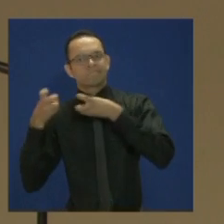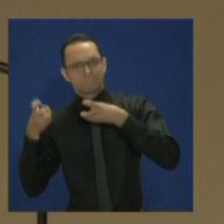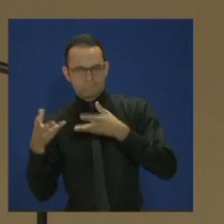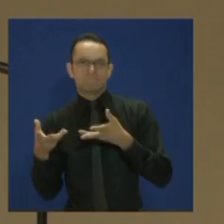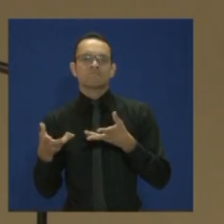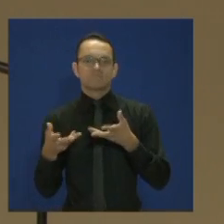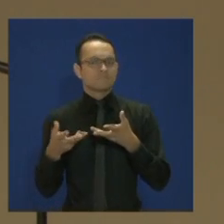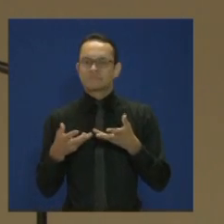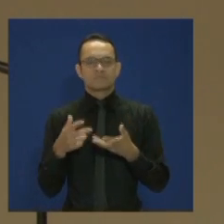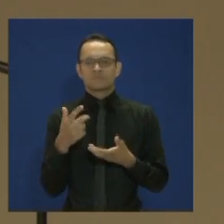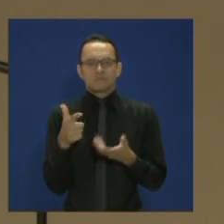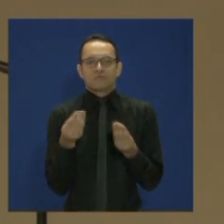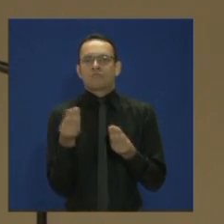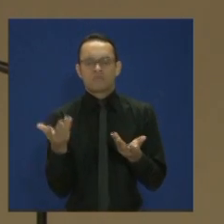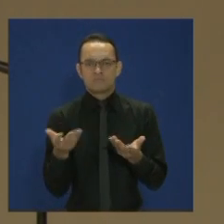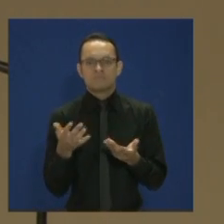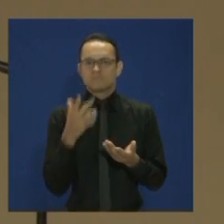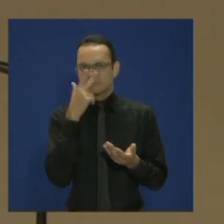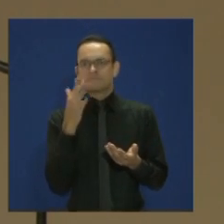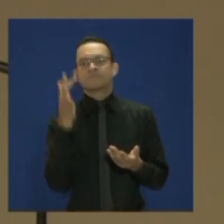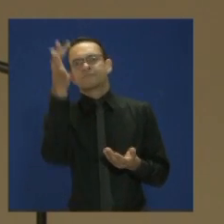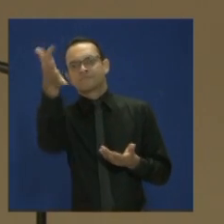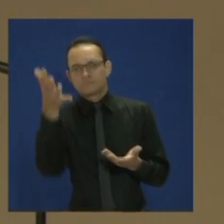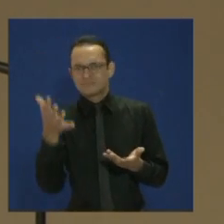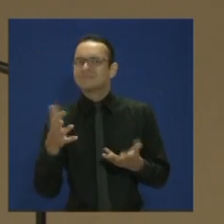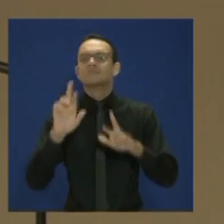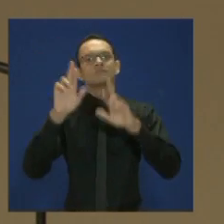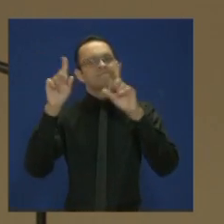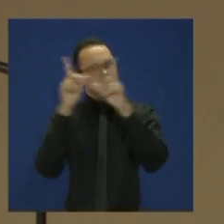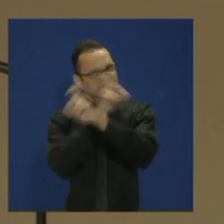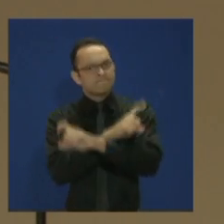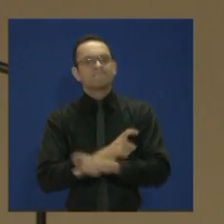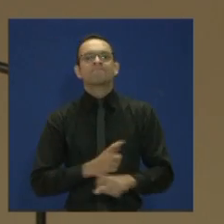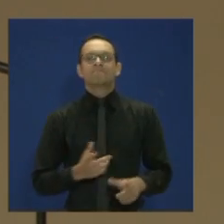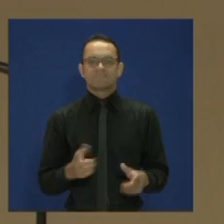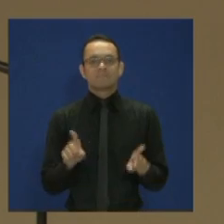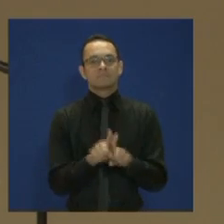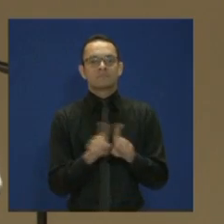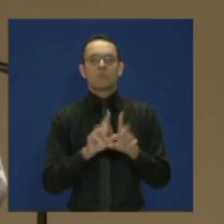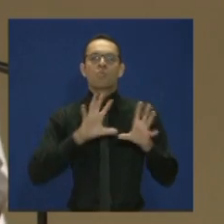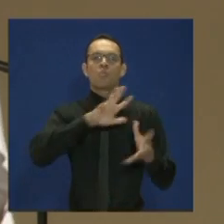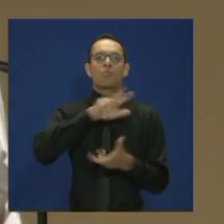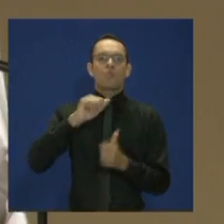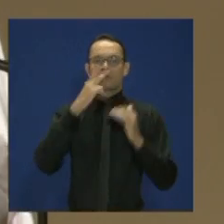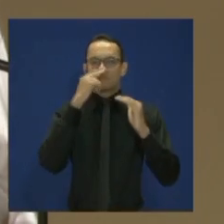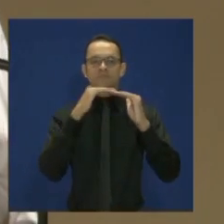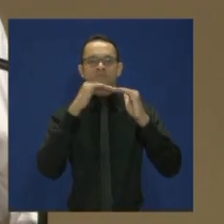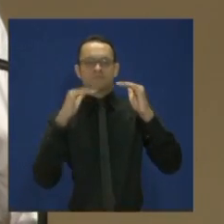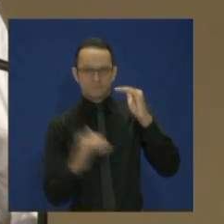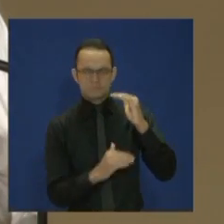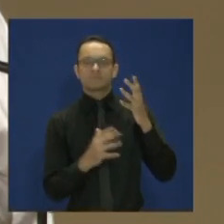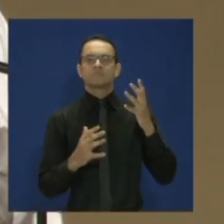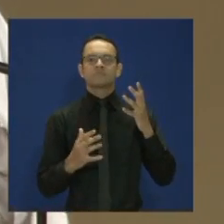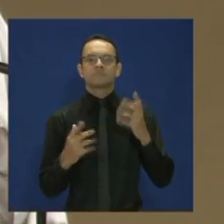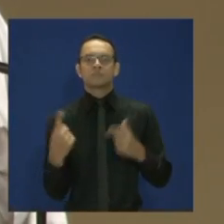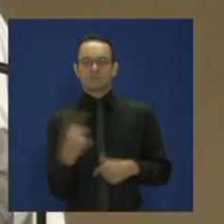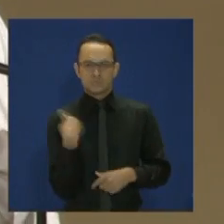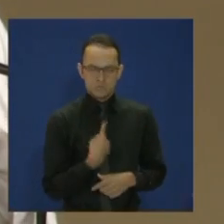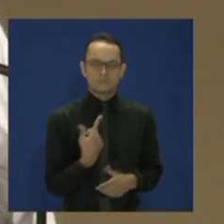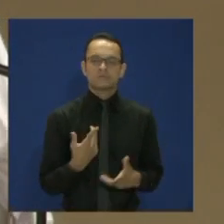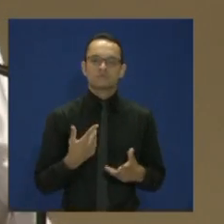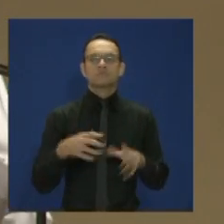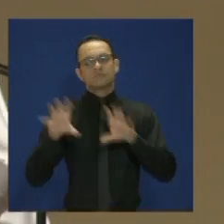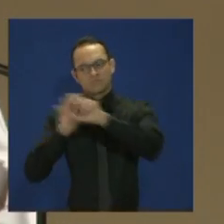humanidade, não há paz possível no mundo tão desigual como esse. E cabe a nós, todos nós, vocês